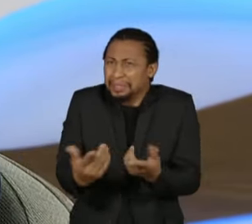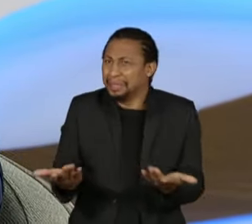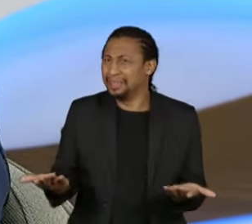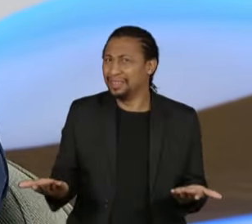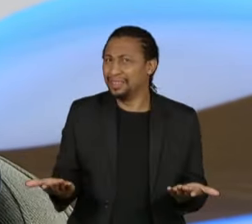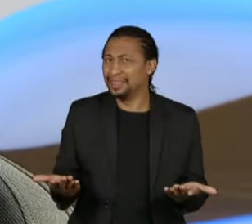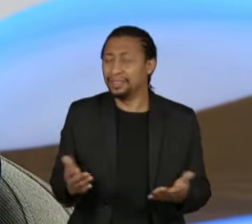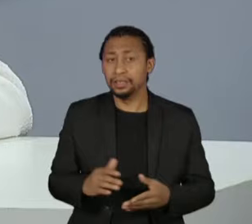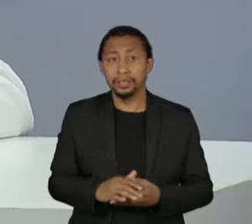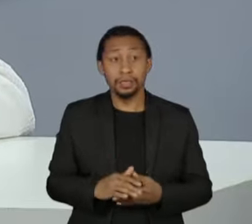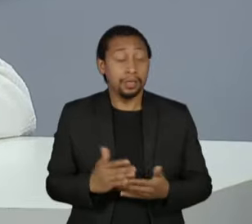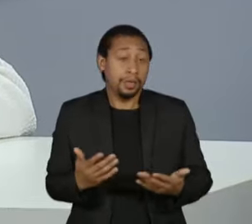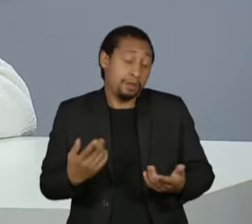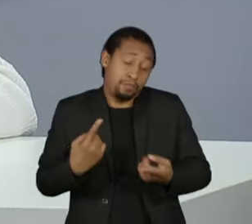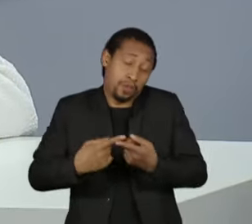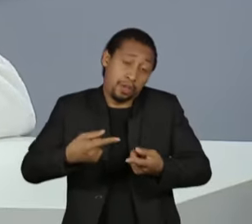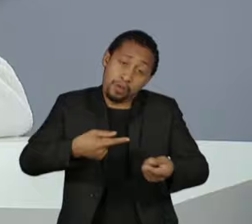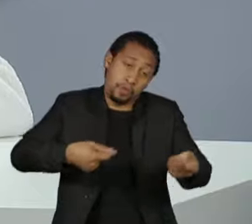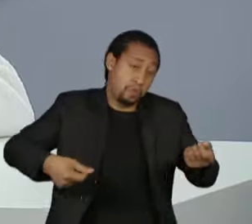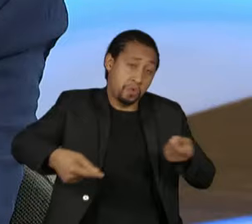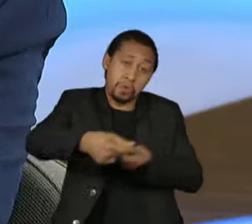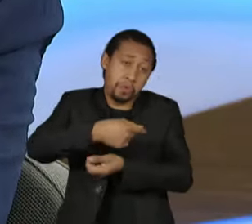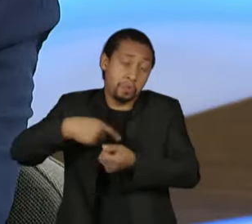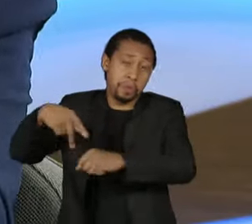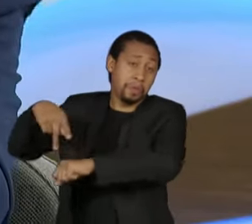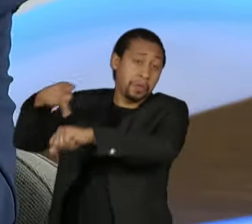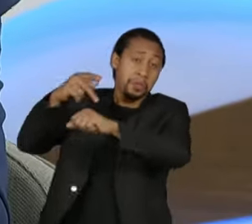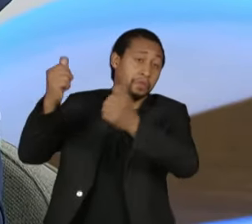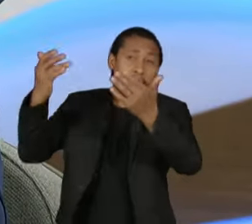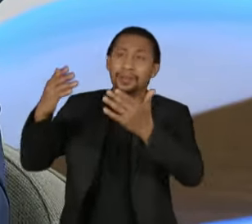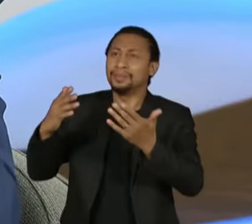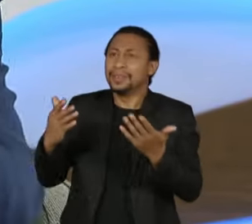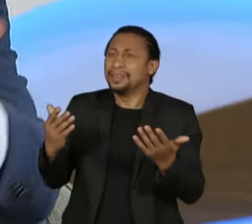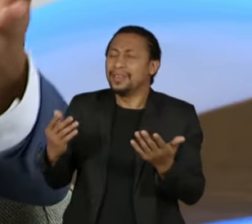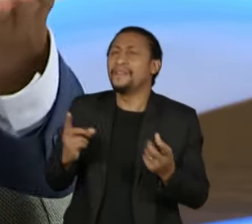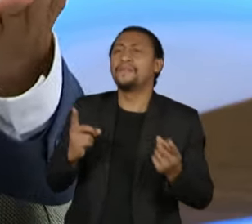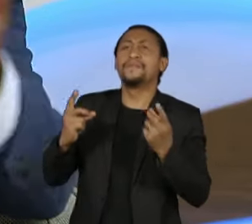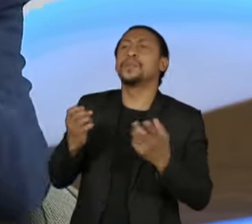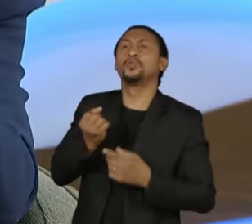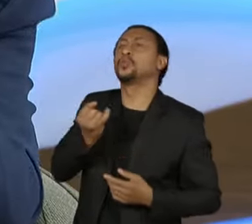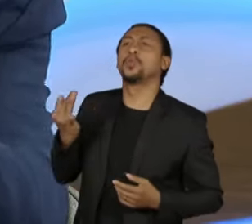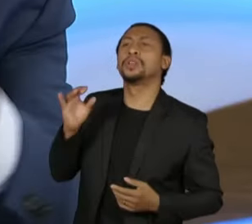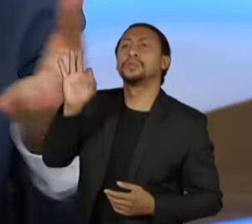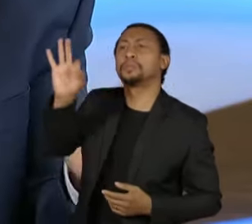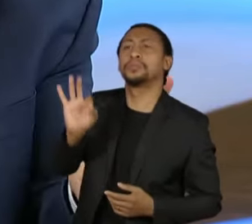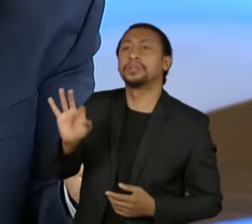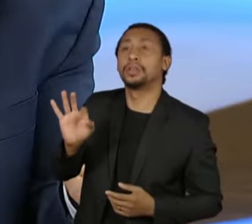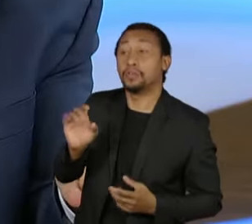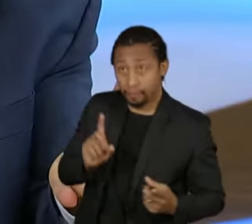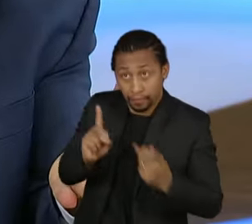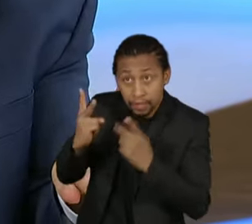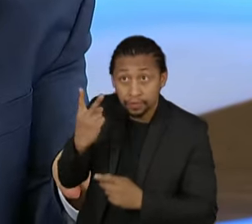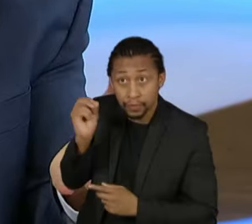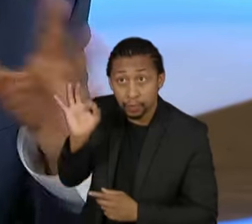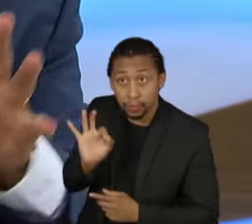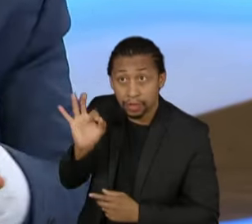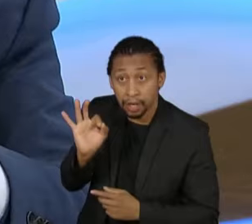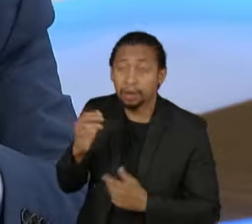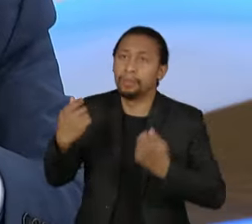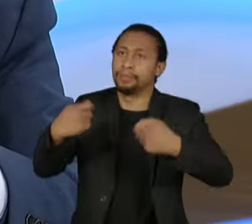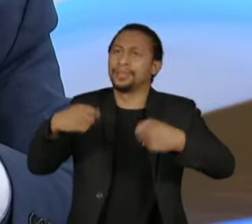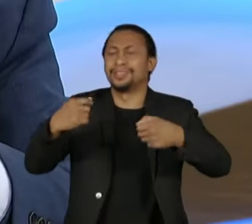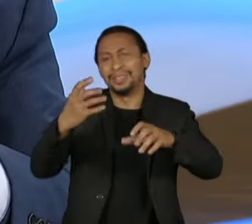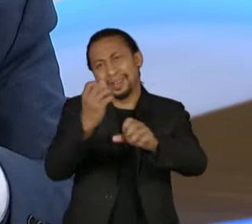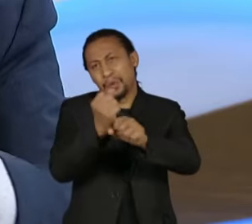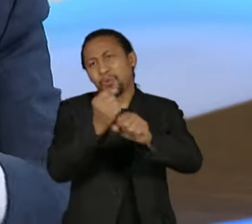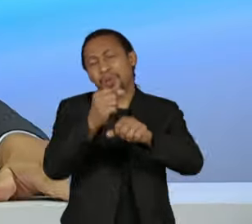importa. o mercado de commodities, senador. Ah, importa 20%, então faz a média. É igual só, já. Ao fazer essa média, vai